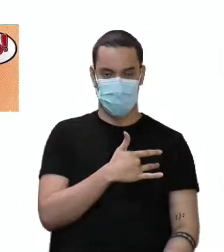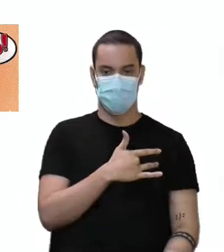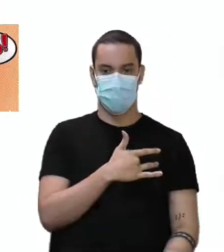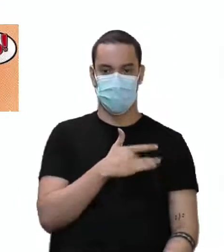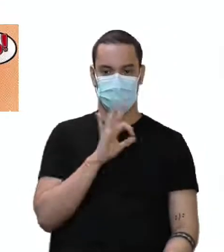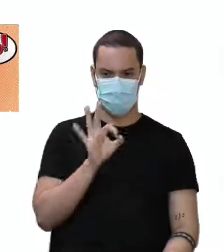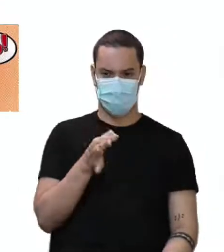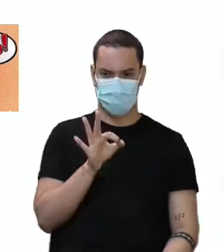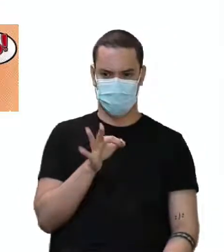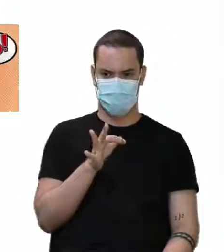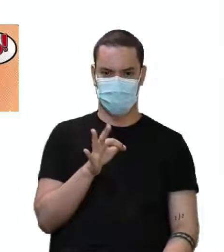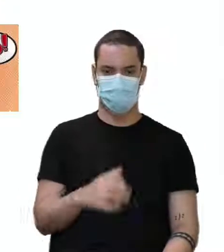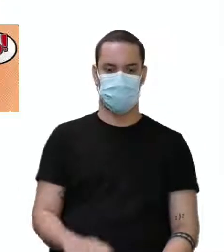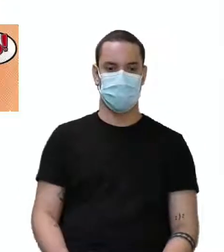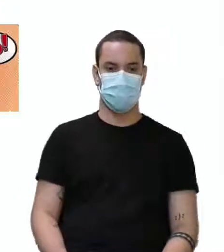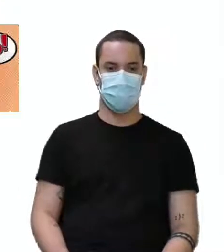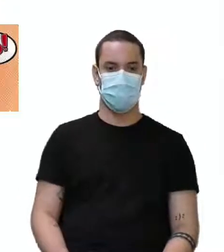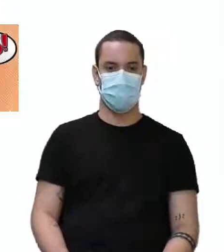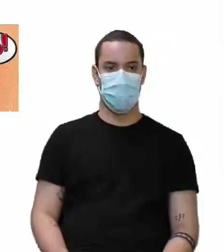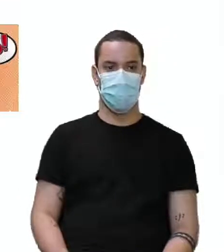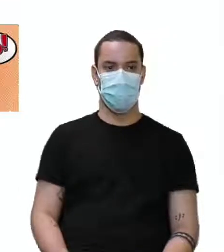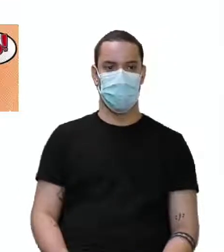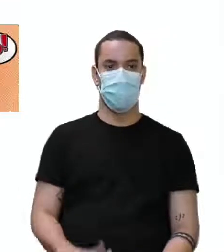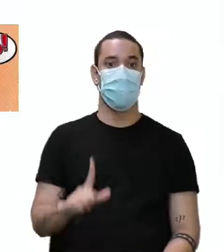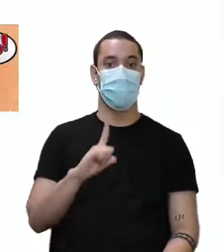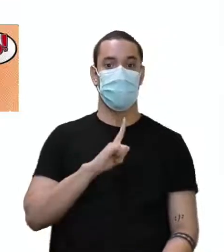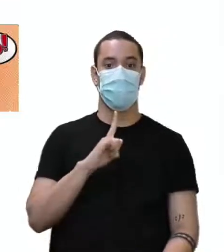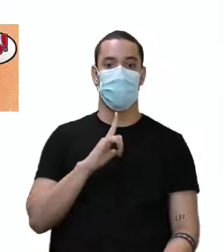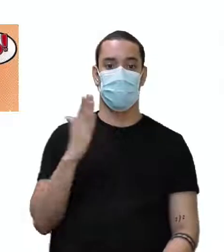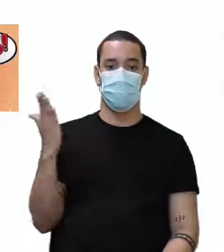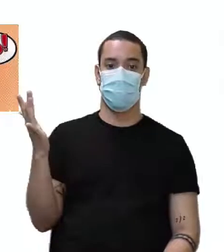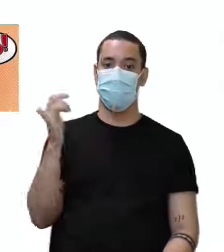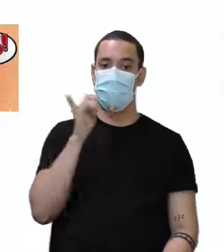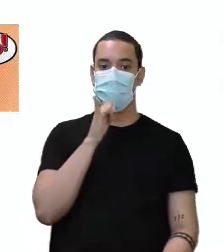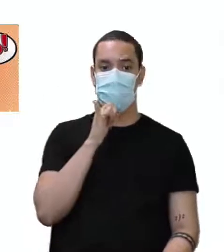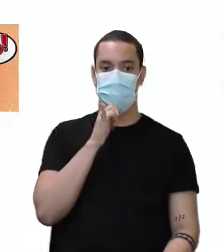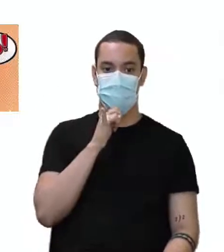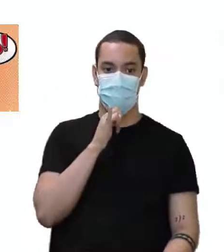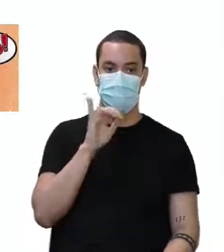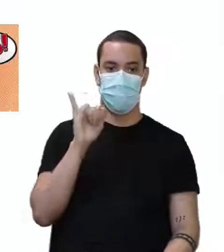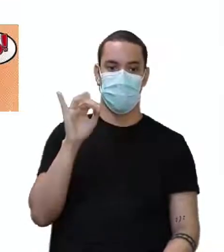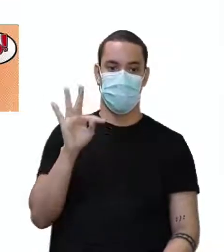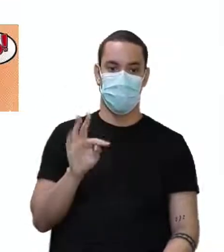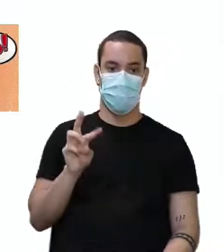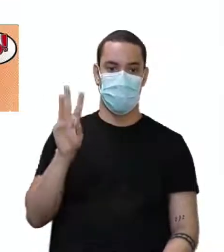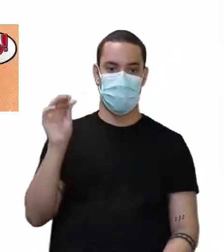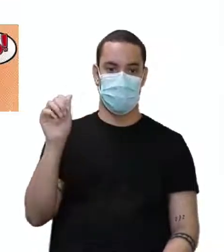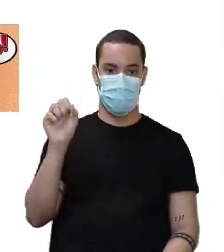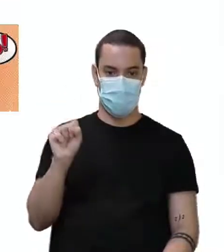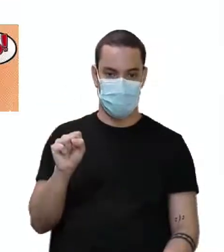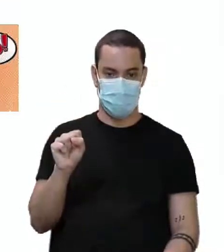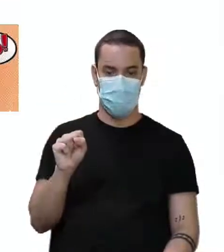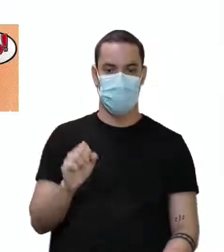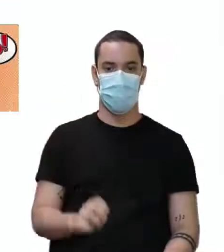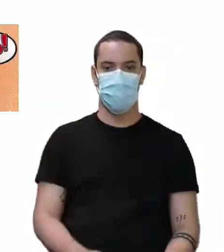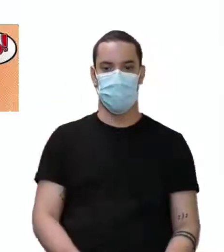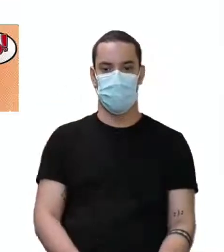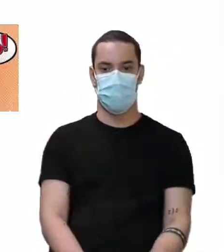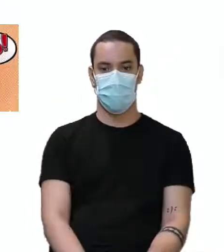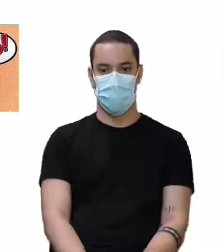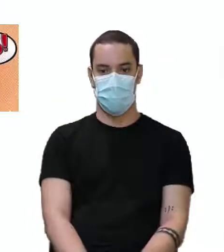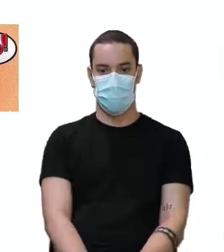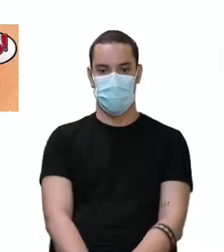Alright? Então, olha só. Temos aqui os exemplos. It was a well-defined idea.